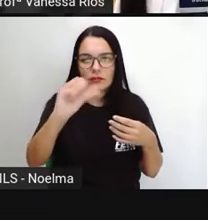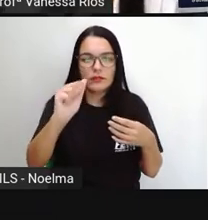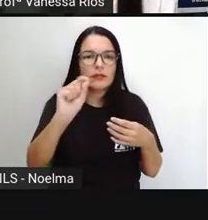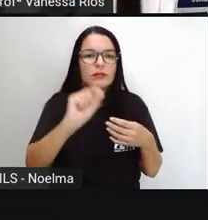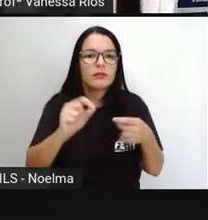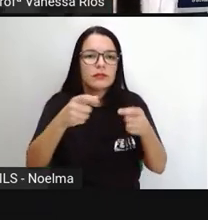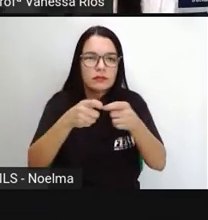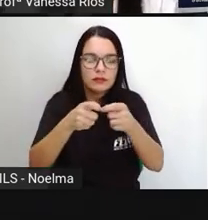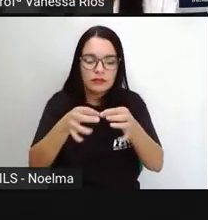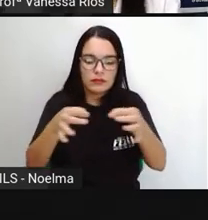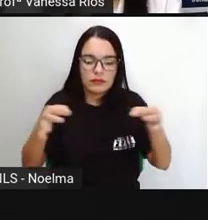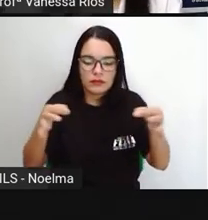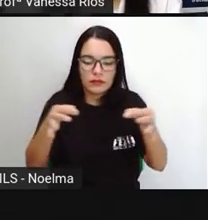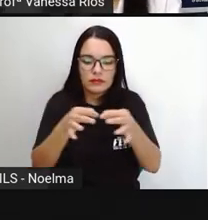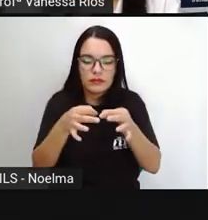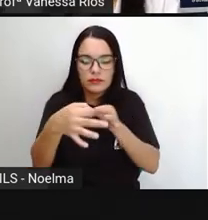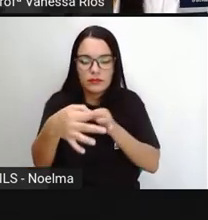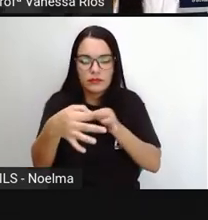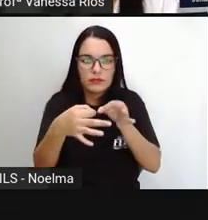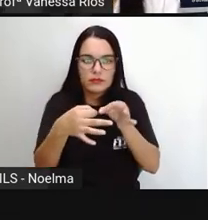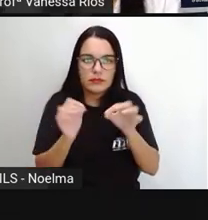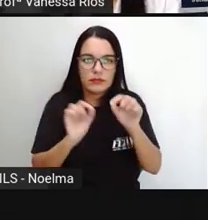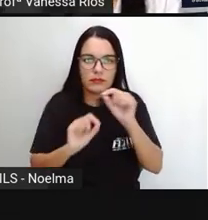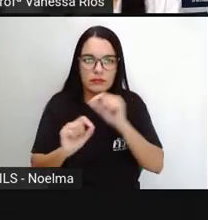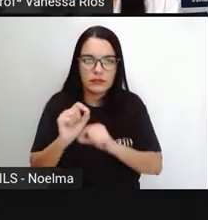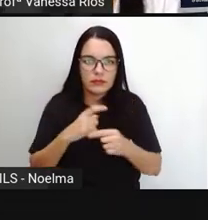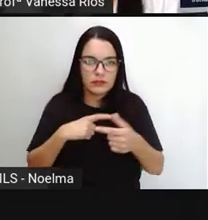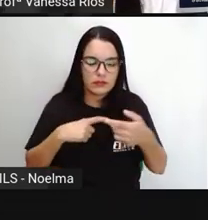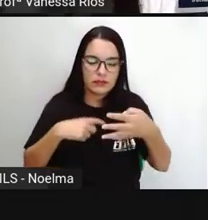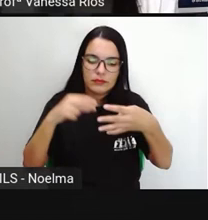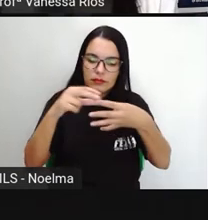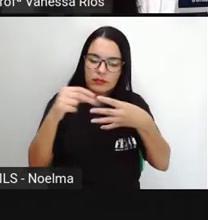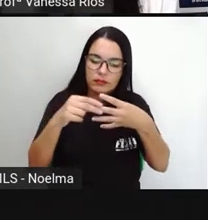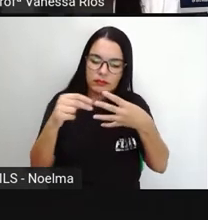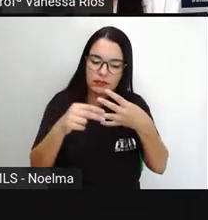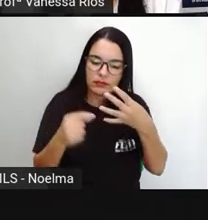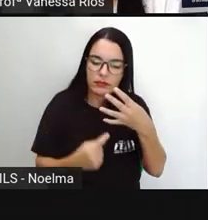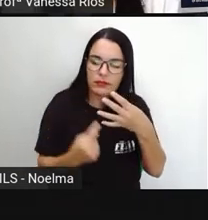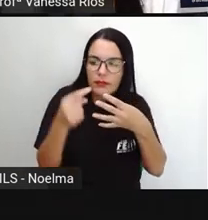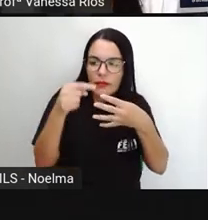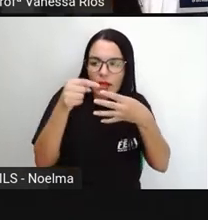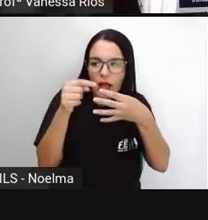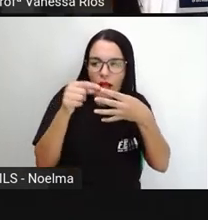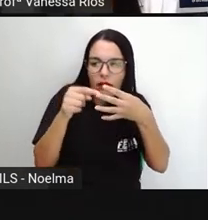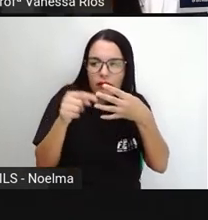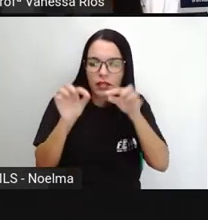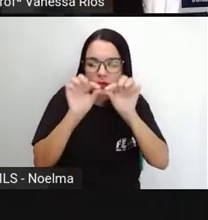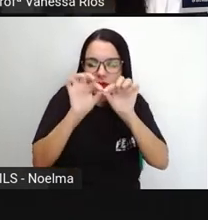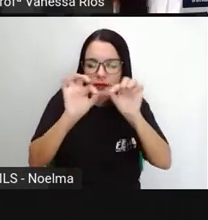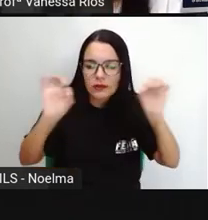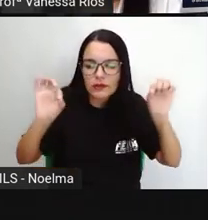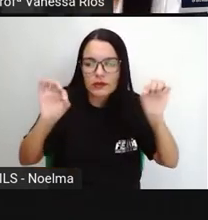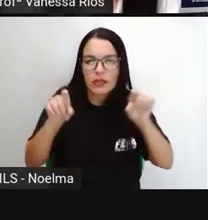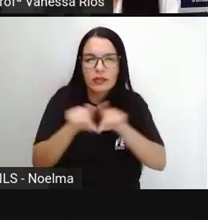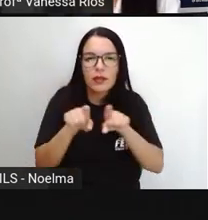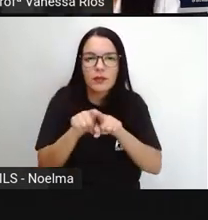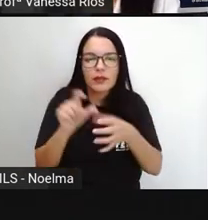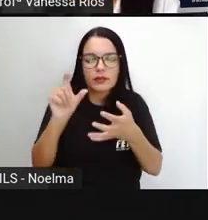determinados poemas se contam as sílabas para formar cada verso.